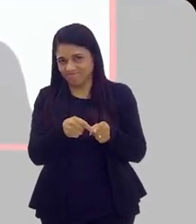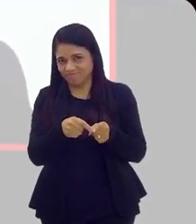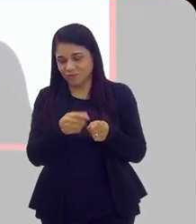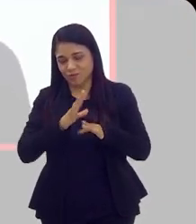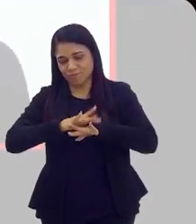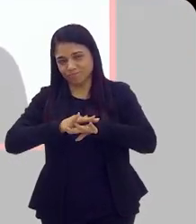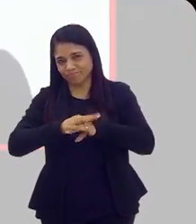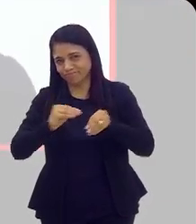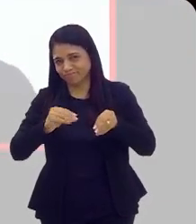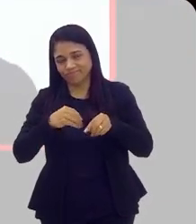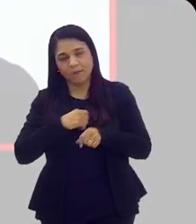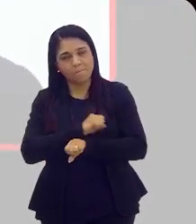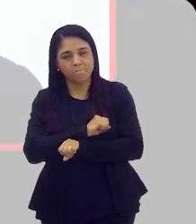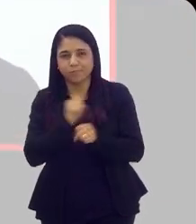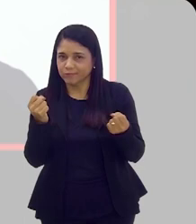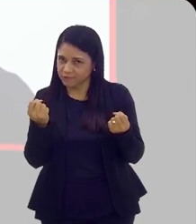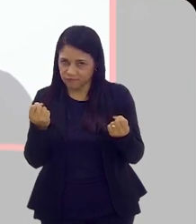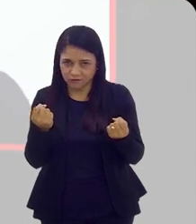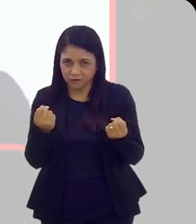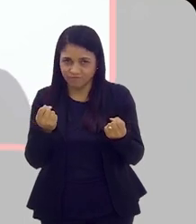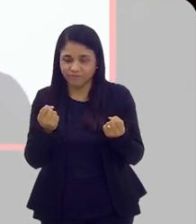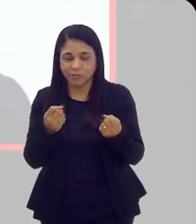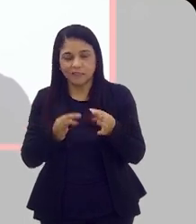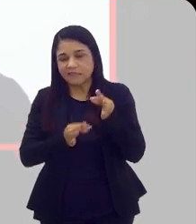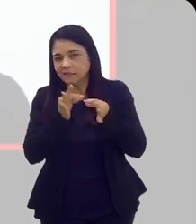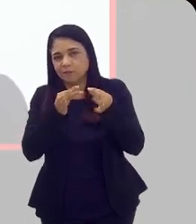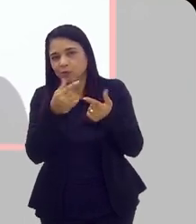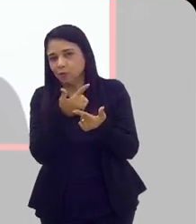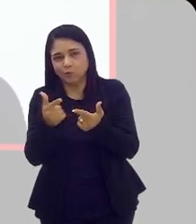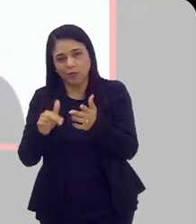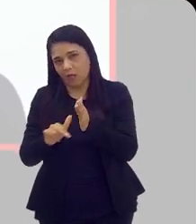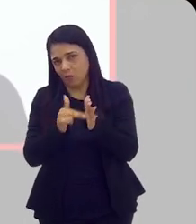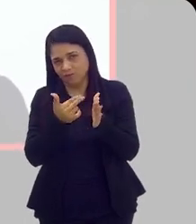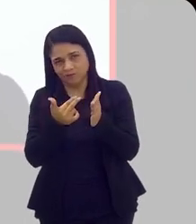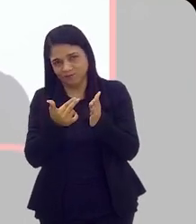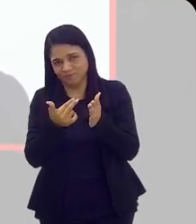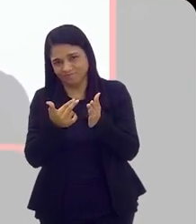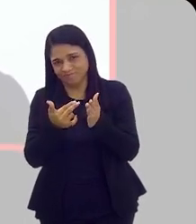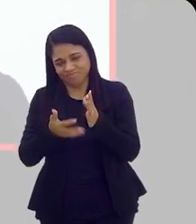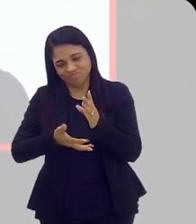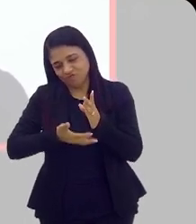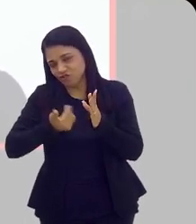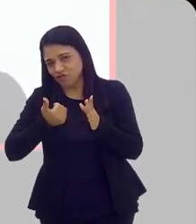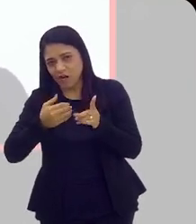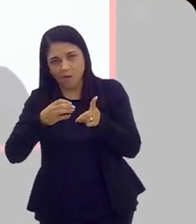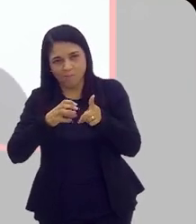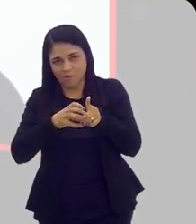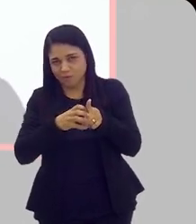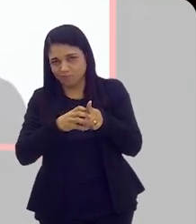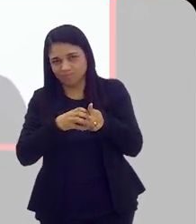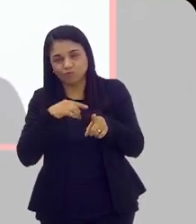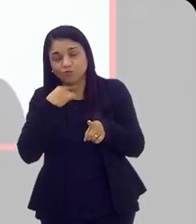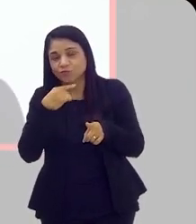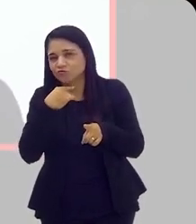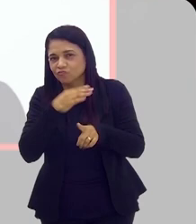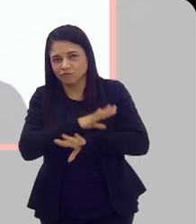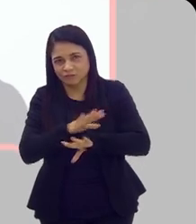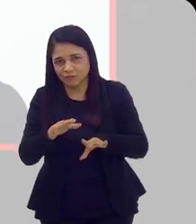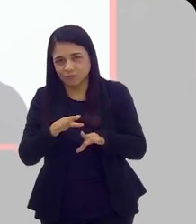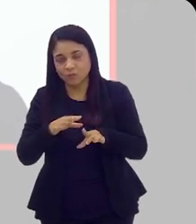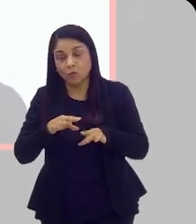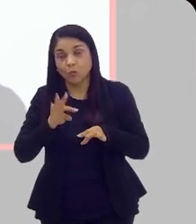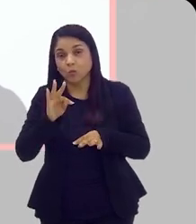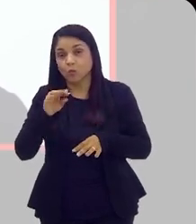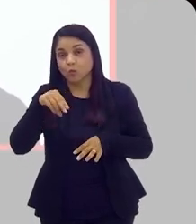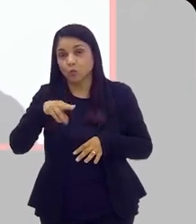de cura, já que o tumor já espalhou. Aí não dá para tratar, por exemplo, fazendo uma cirurgia, de tirar a próstata toda, porque não adianta